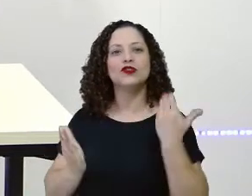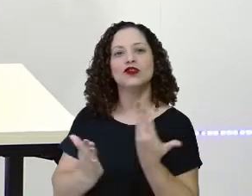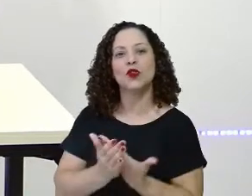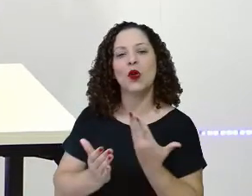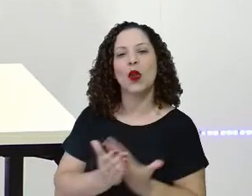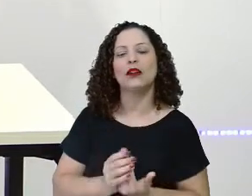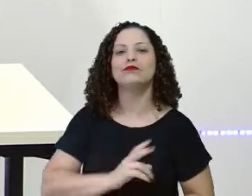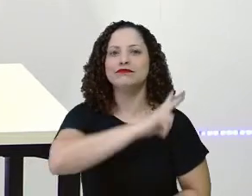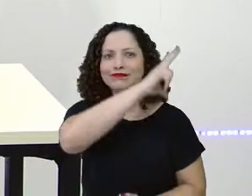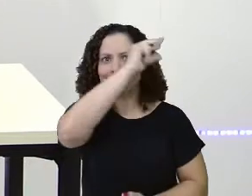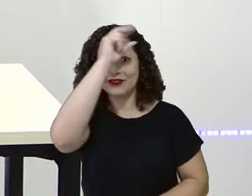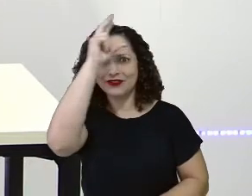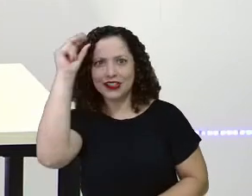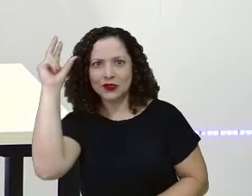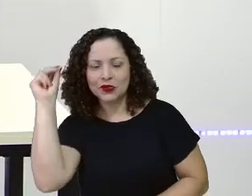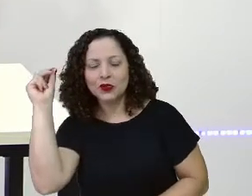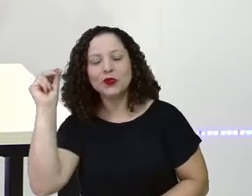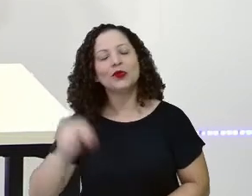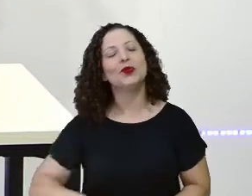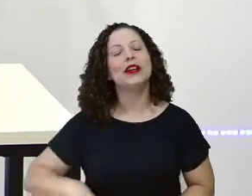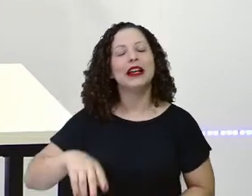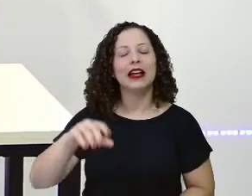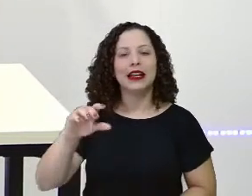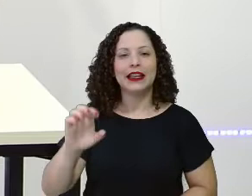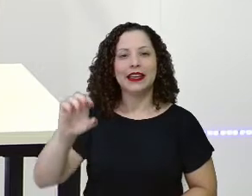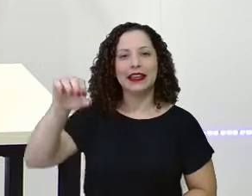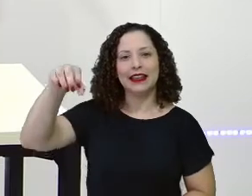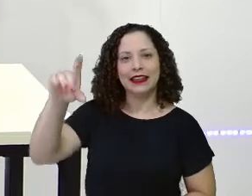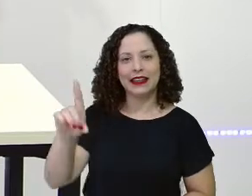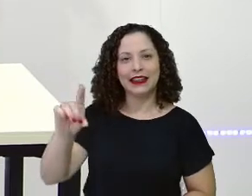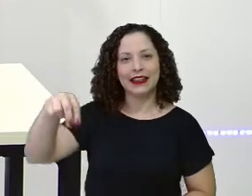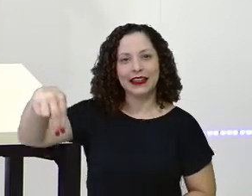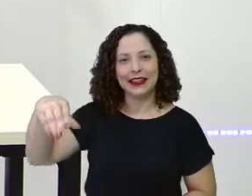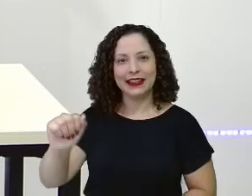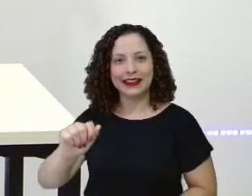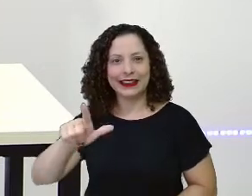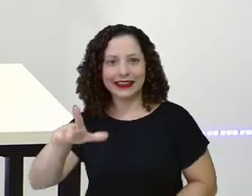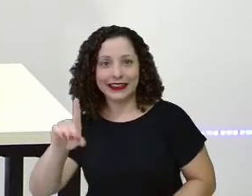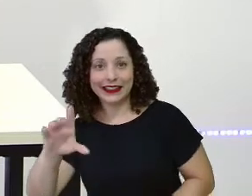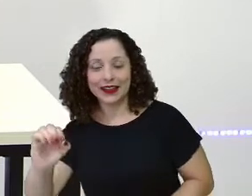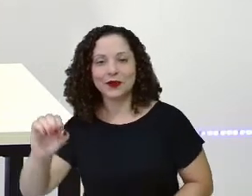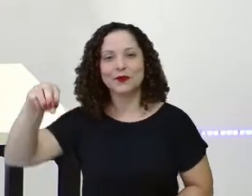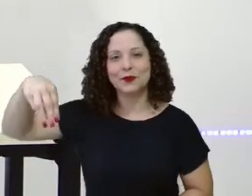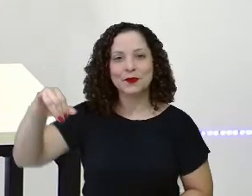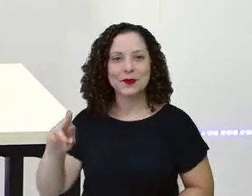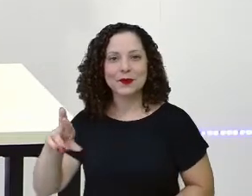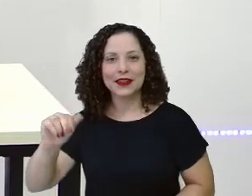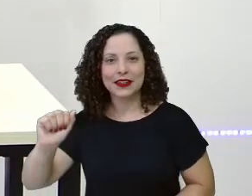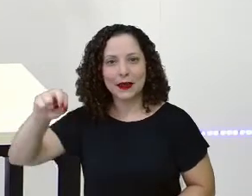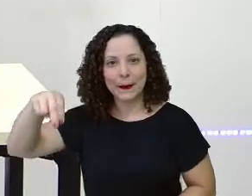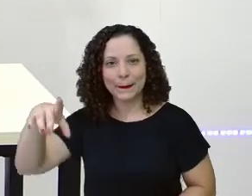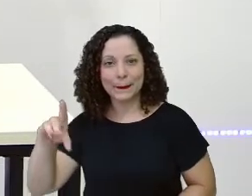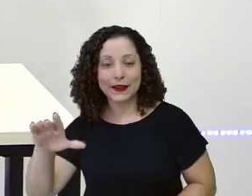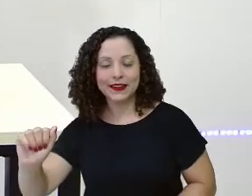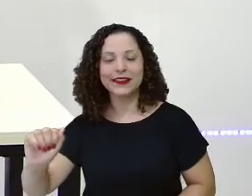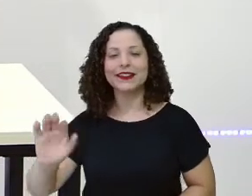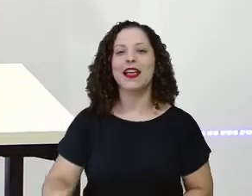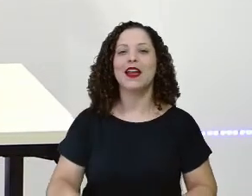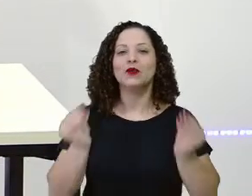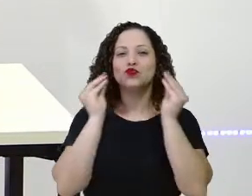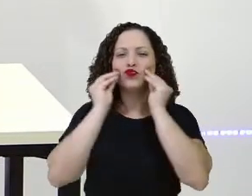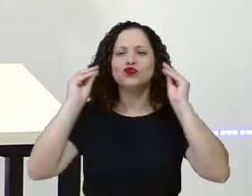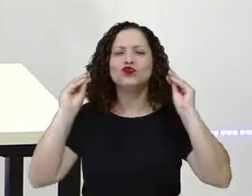Municipal Engenheira Edinaldo Miranda. Olha aí como ela é esperta! Beijo para todos os funcionários, todos os